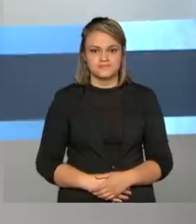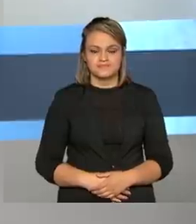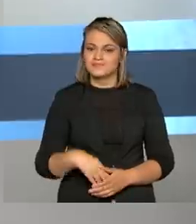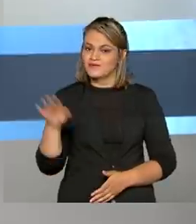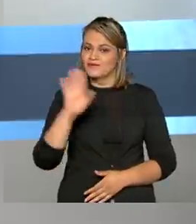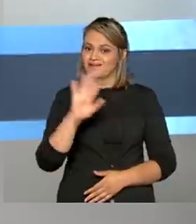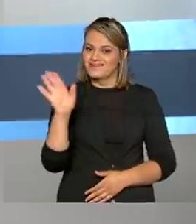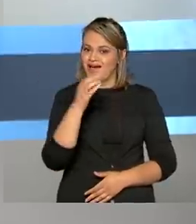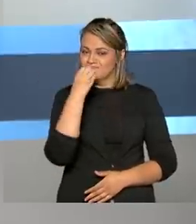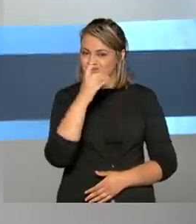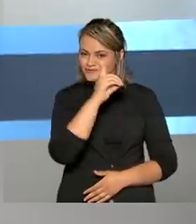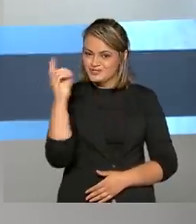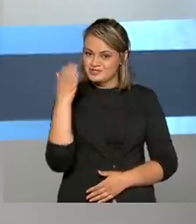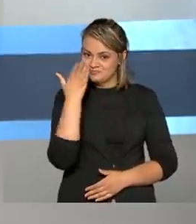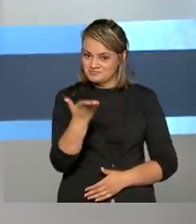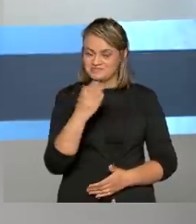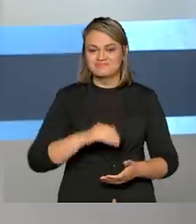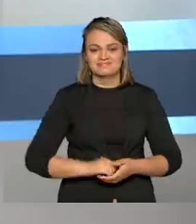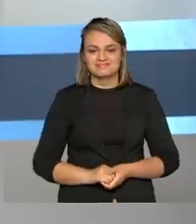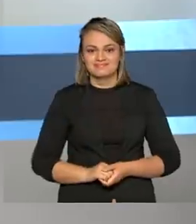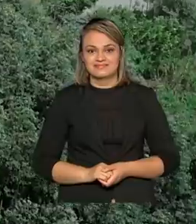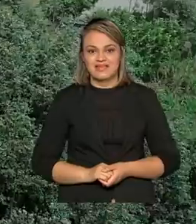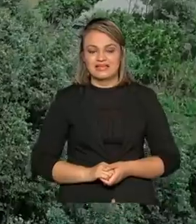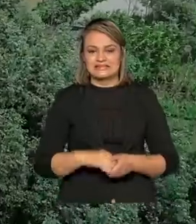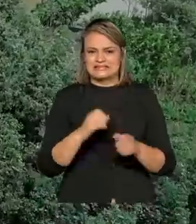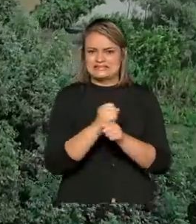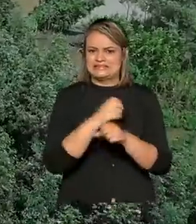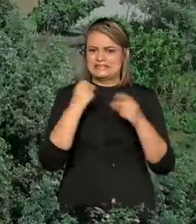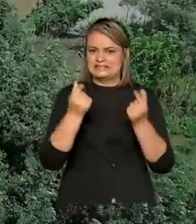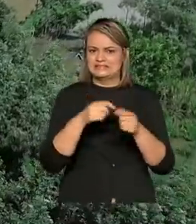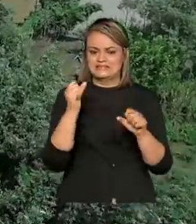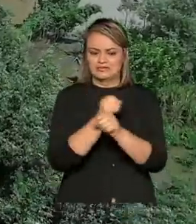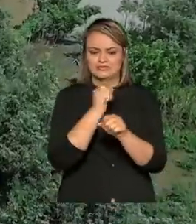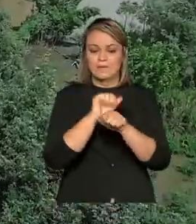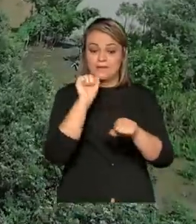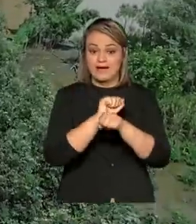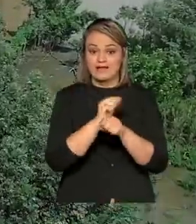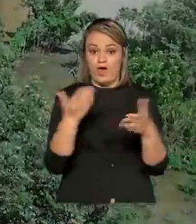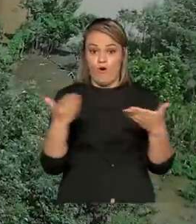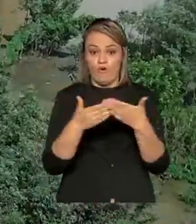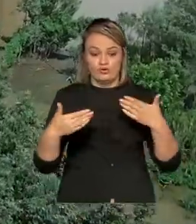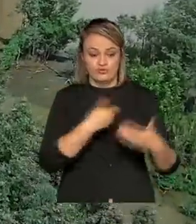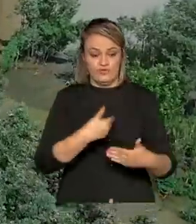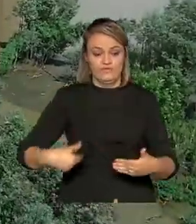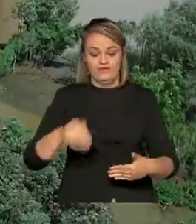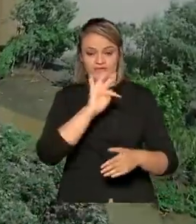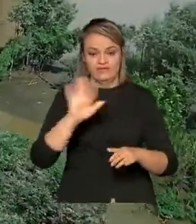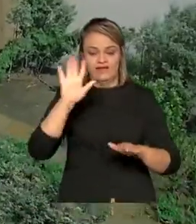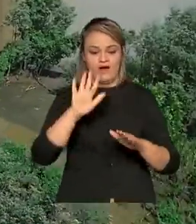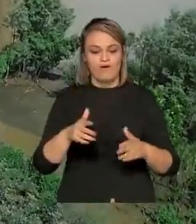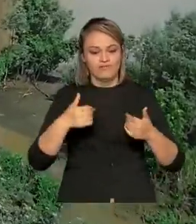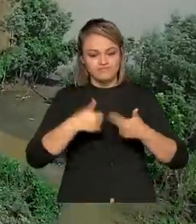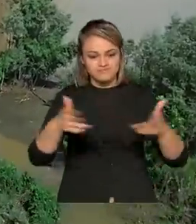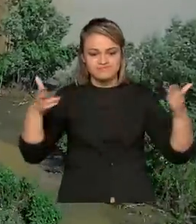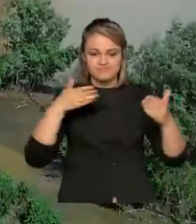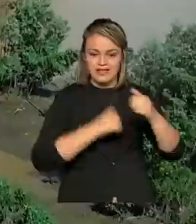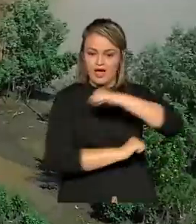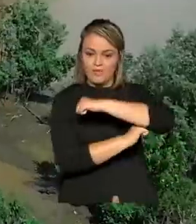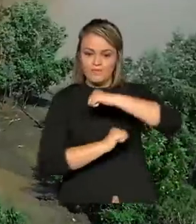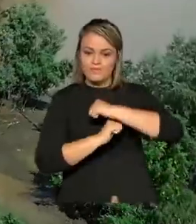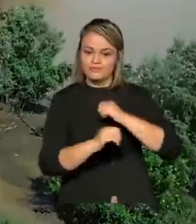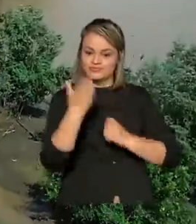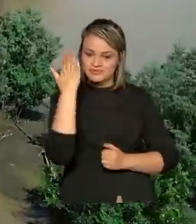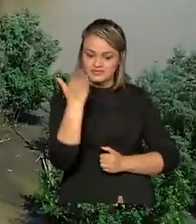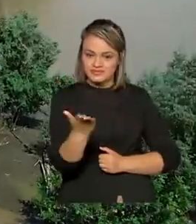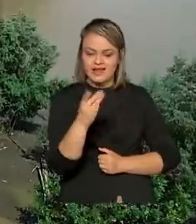Olá, muito bom dia pra você. Depois de anos com obras paradas, o governo federal inaugura hoje a ponte sobre o Rio